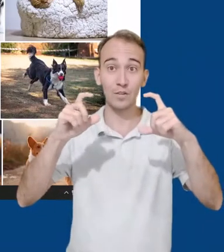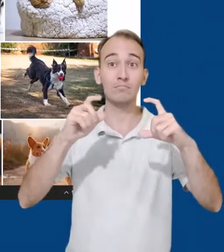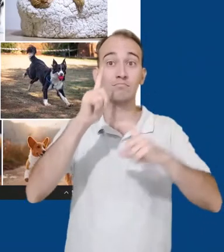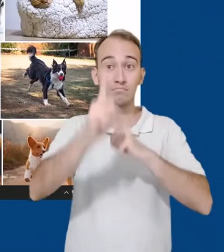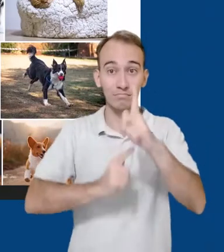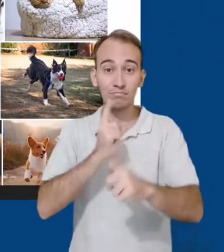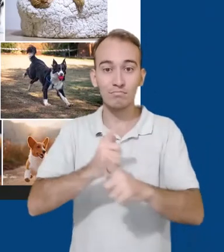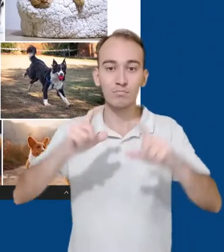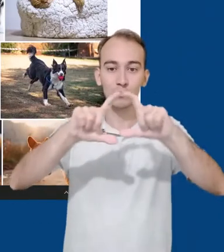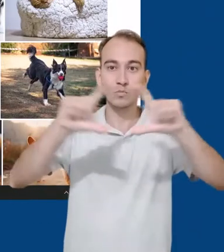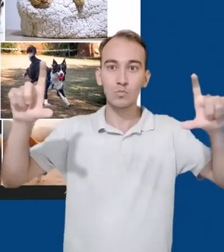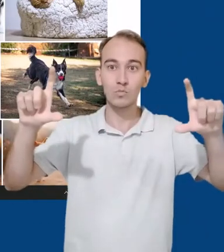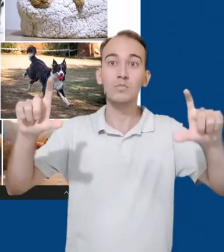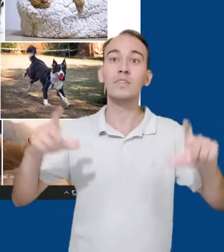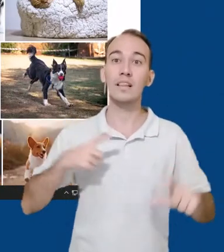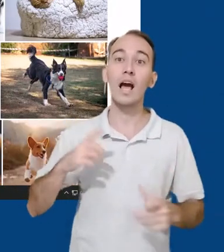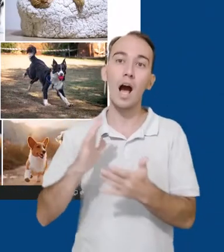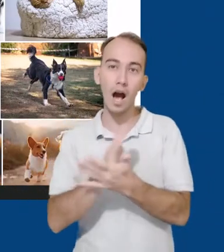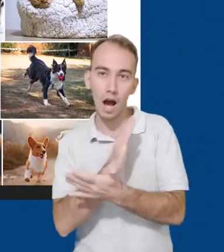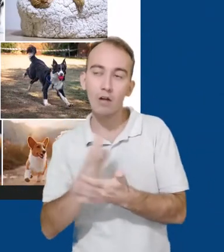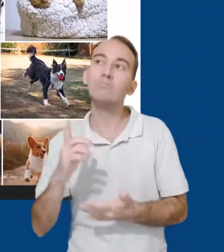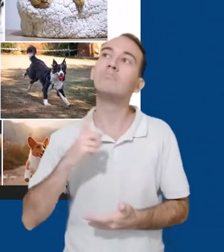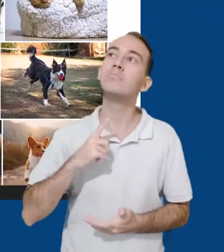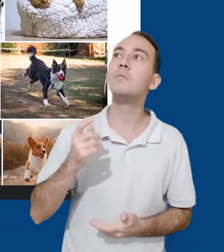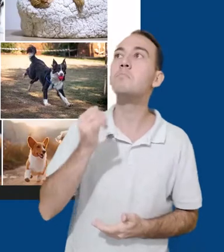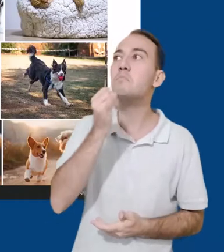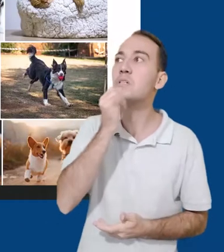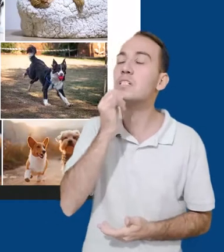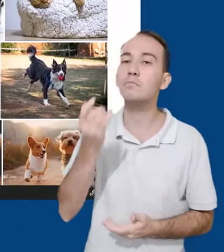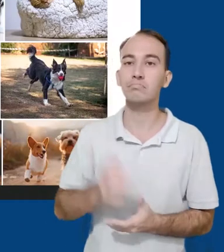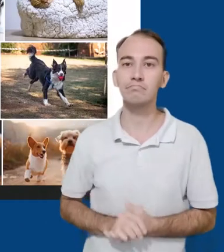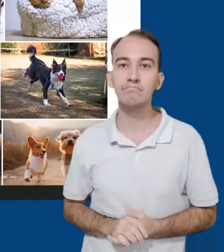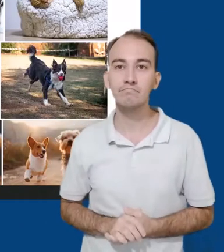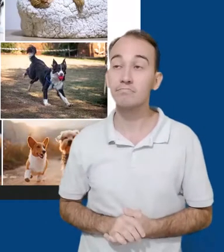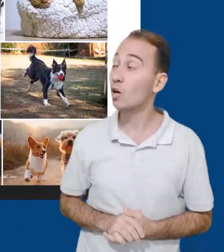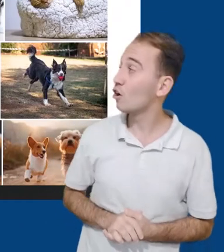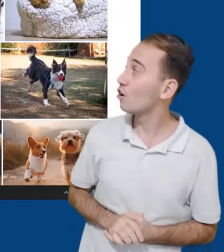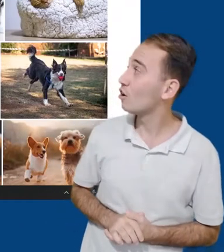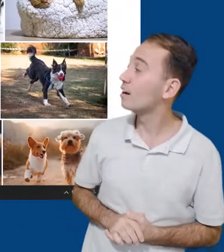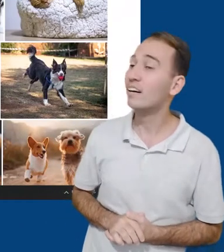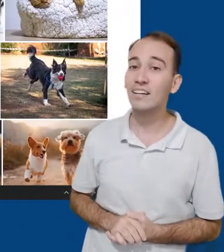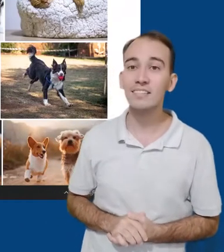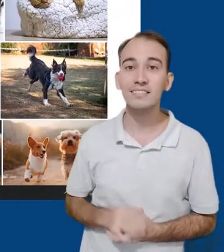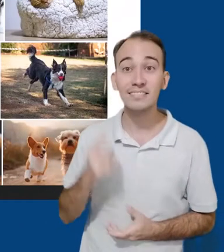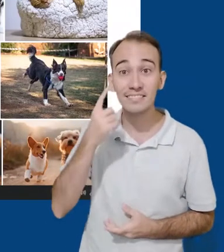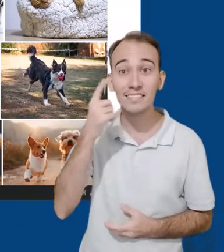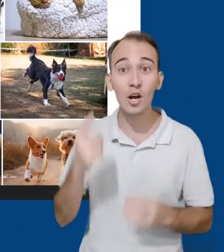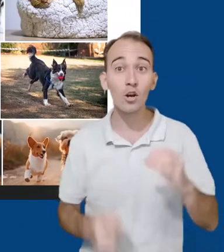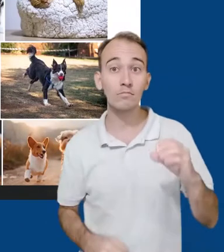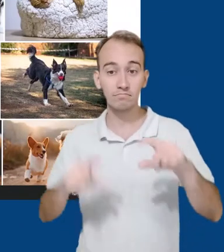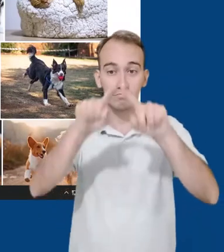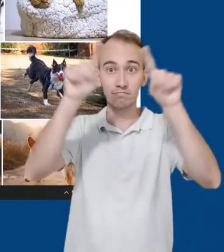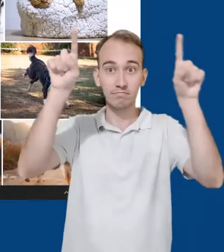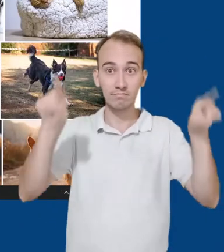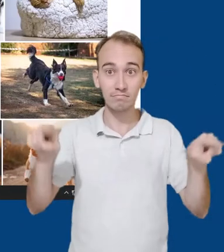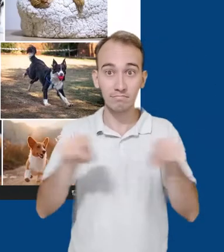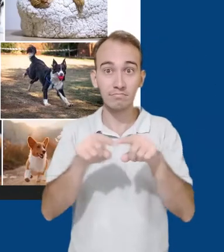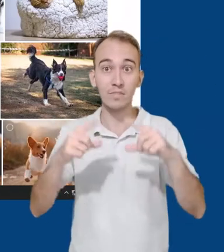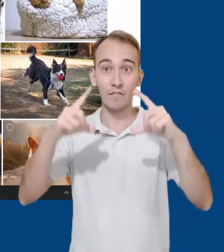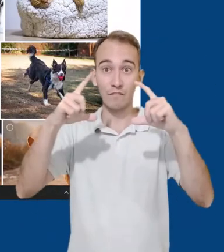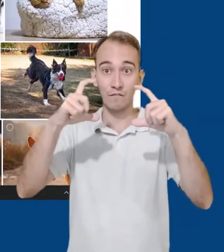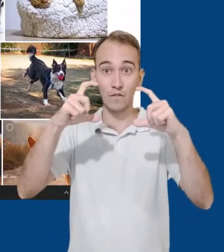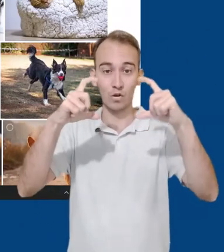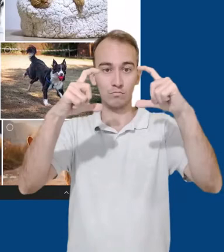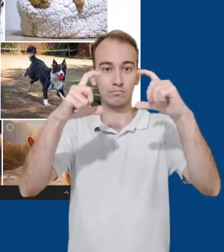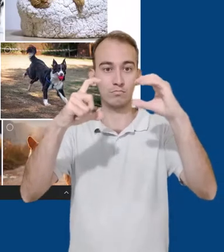Fotos, temos algumas opções para trabalhar com mais de uma foto ao mesmo tempo. Para selecionar uma foto, clicamos na